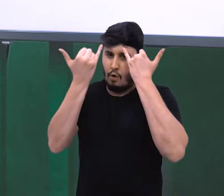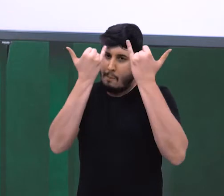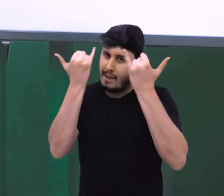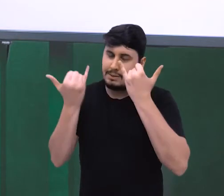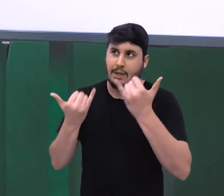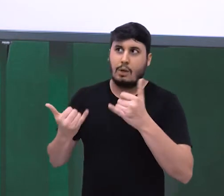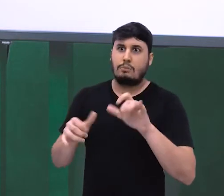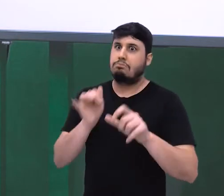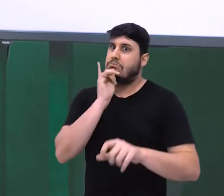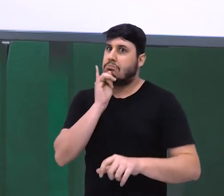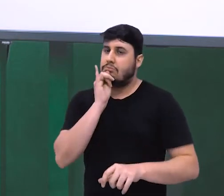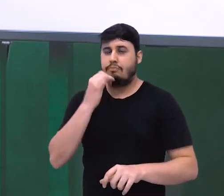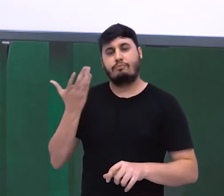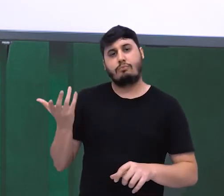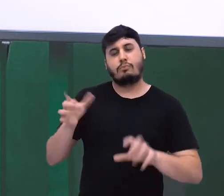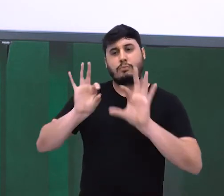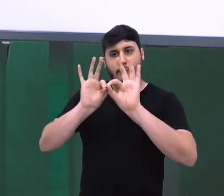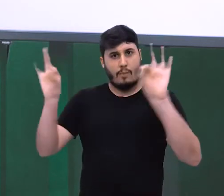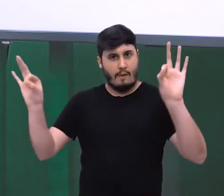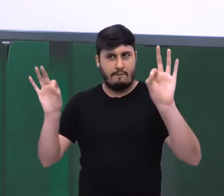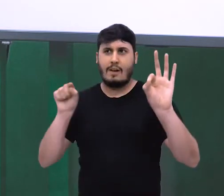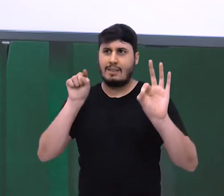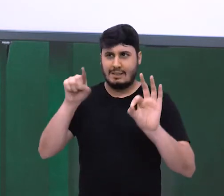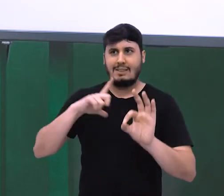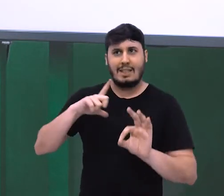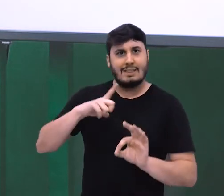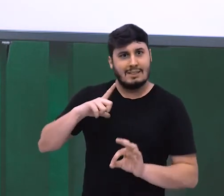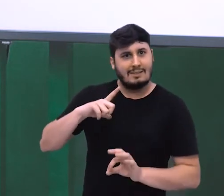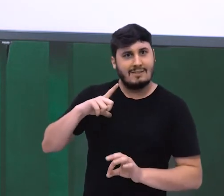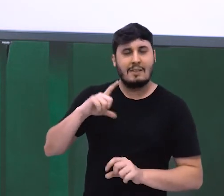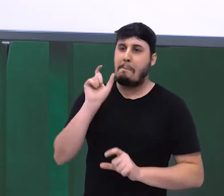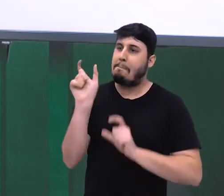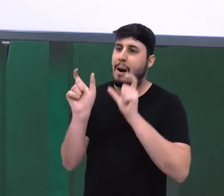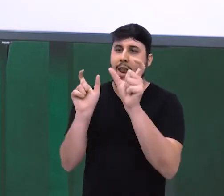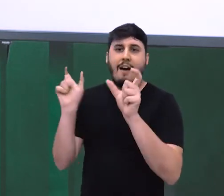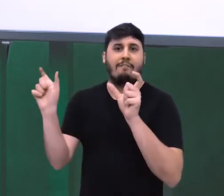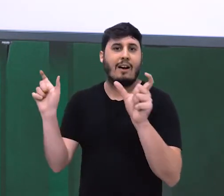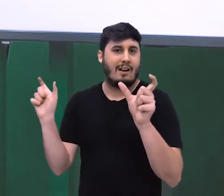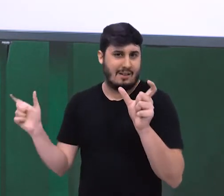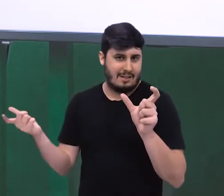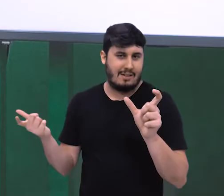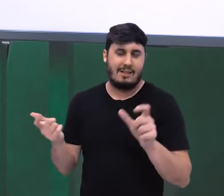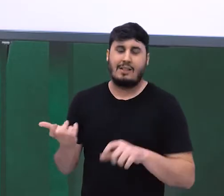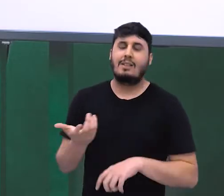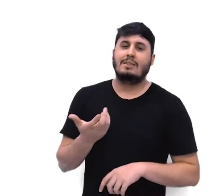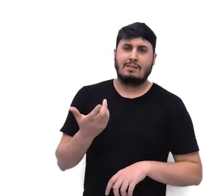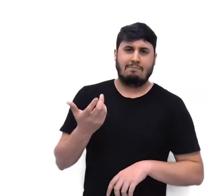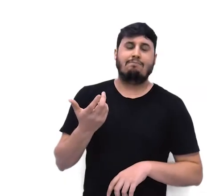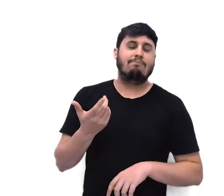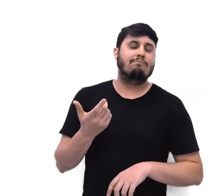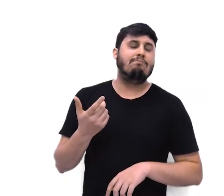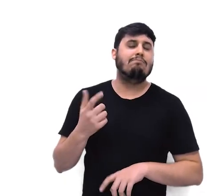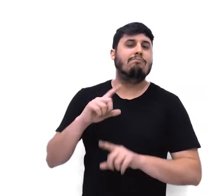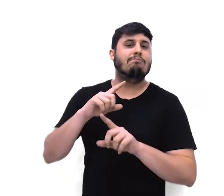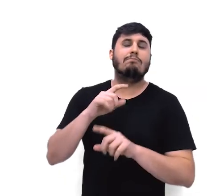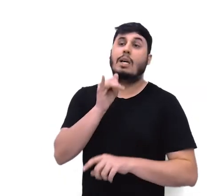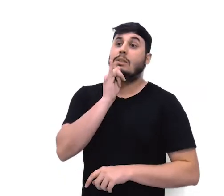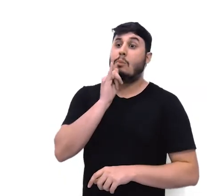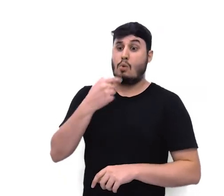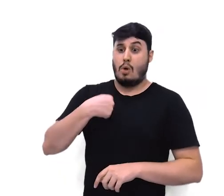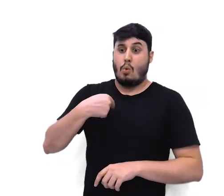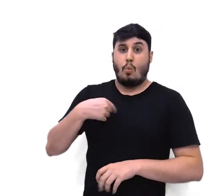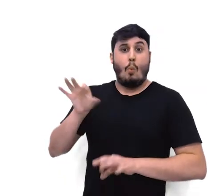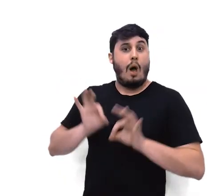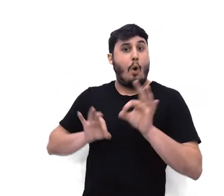as conjunções utilizadas, marcadas de vermelho. Tenho alguns exemplos, vou focar no primeiro. Eu arrumei o meu quarto